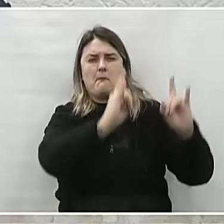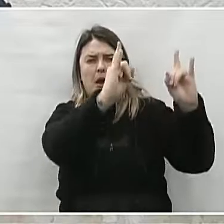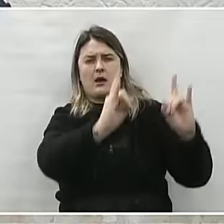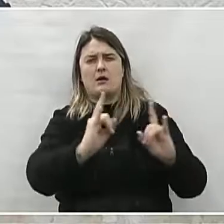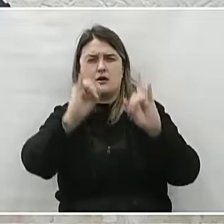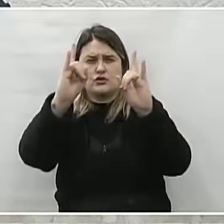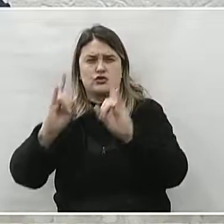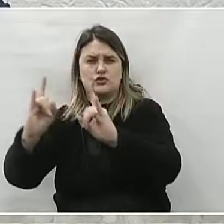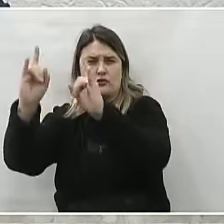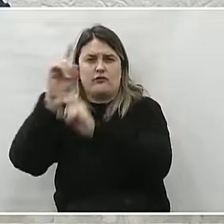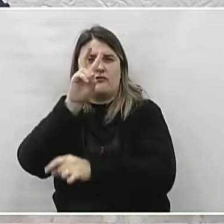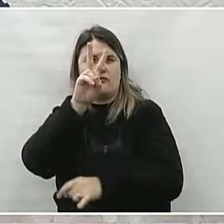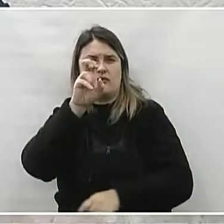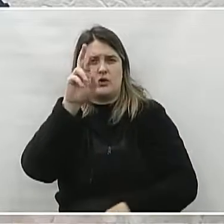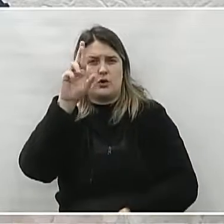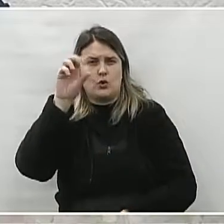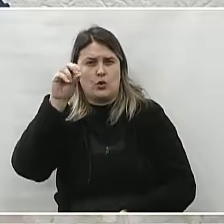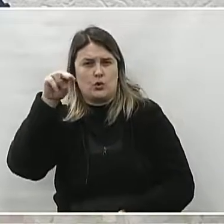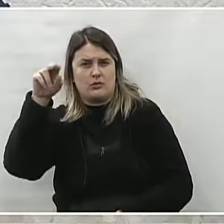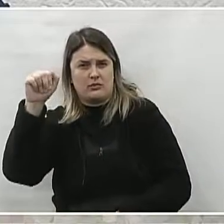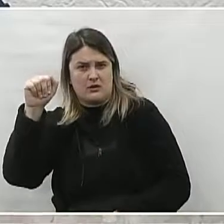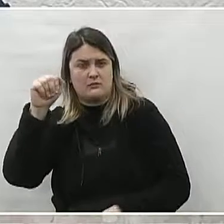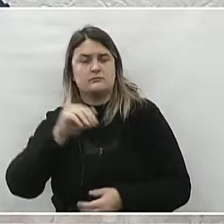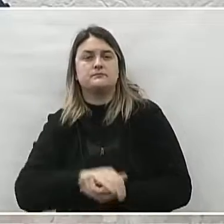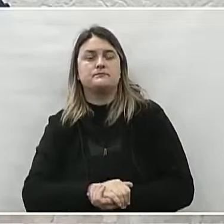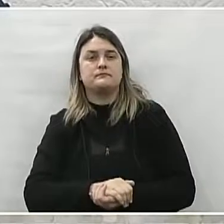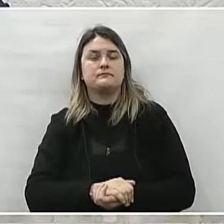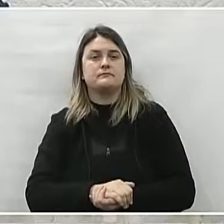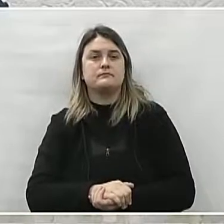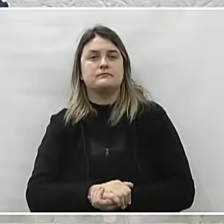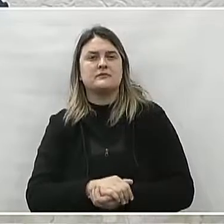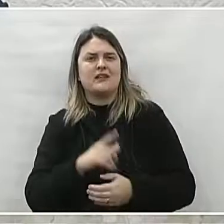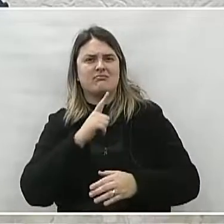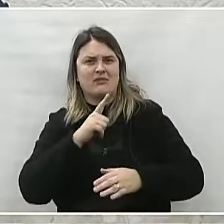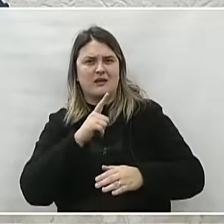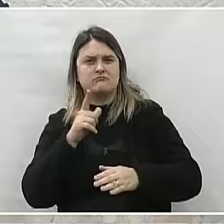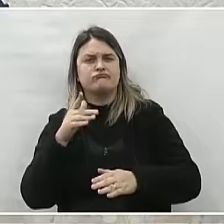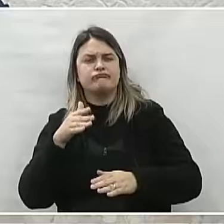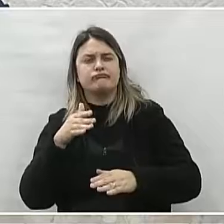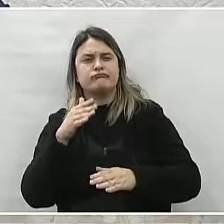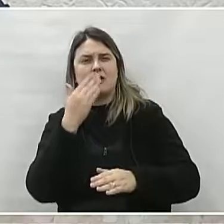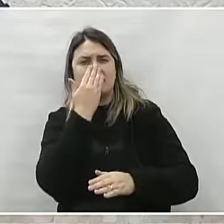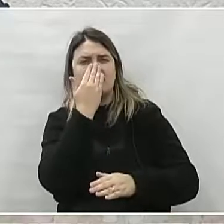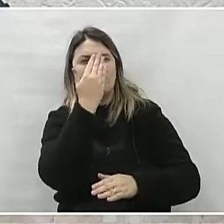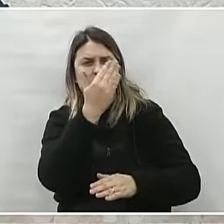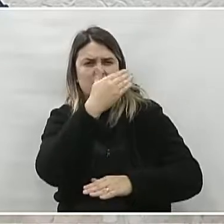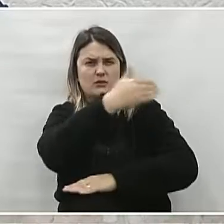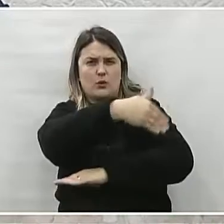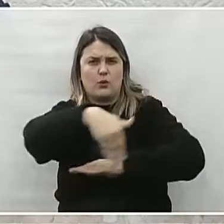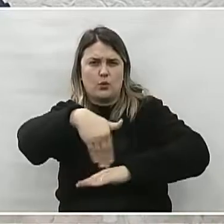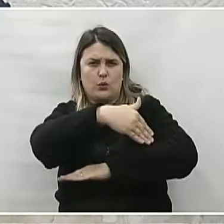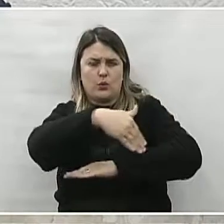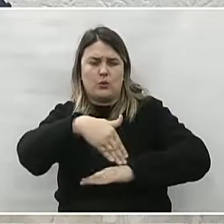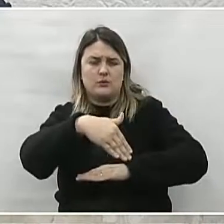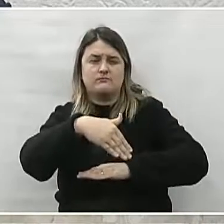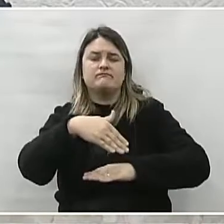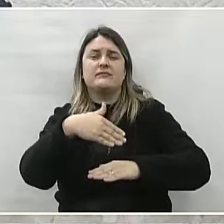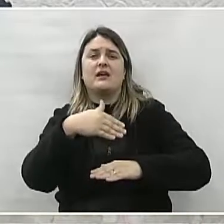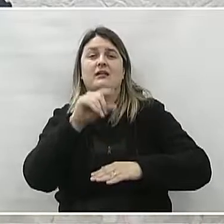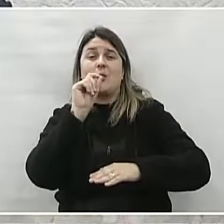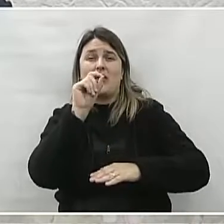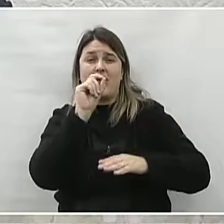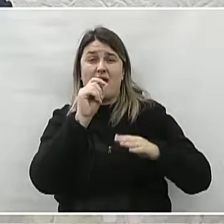Na rua Camarista Carlos Crema, em troncamento com a rua Ângelo Pascoalim. Justificativa. Os moradores